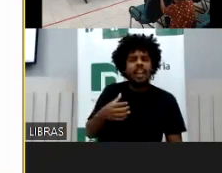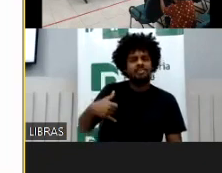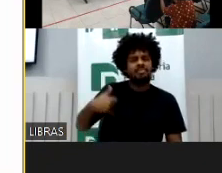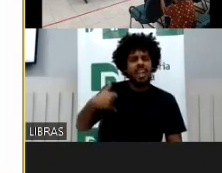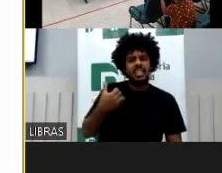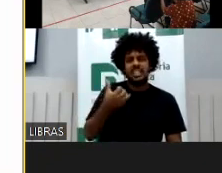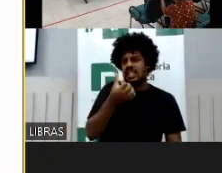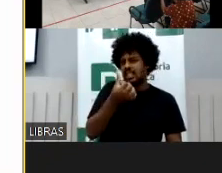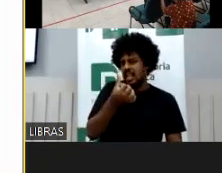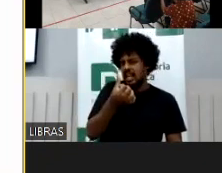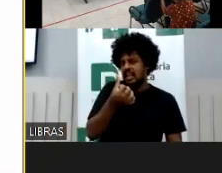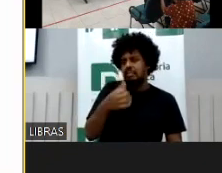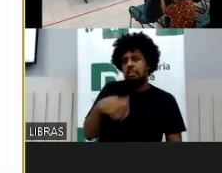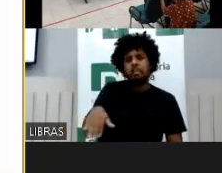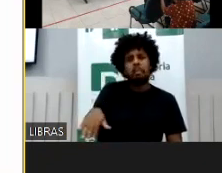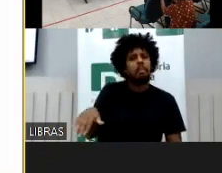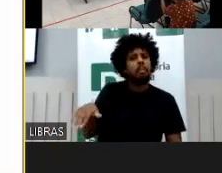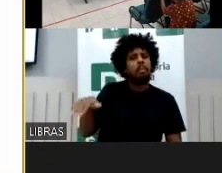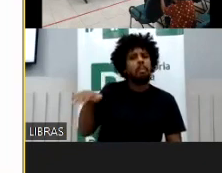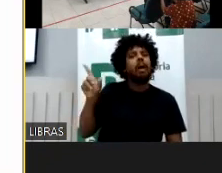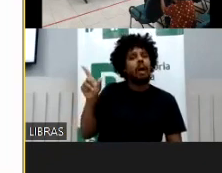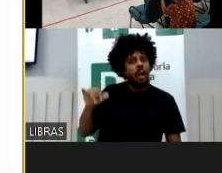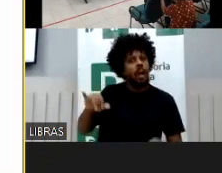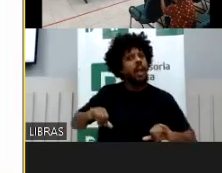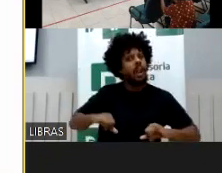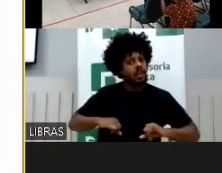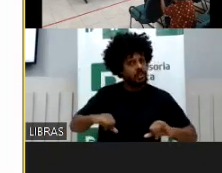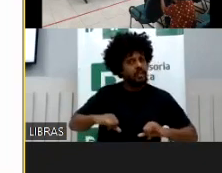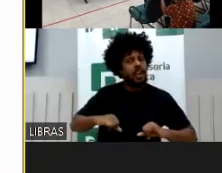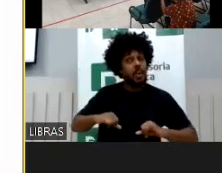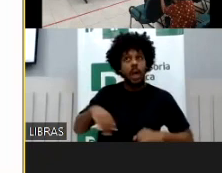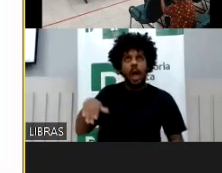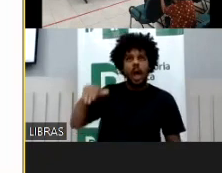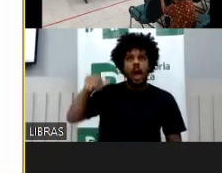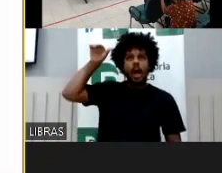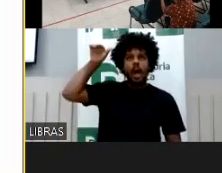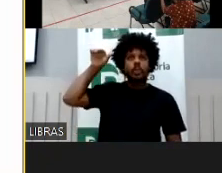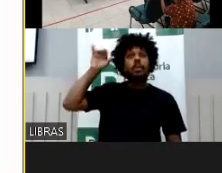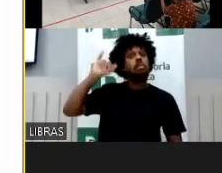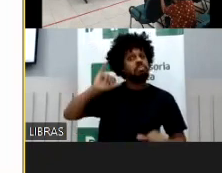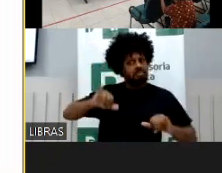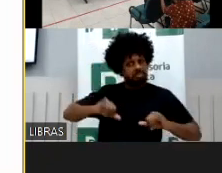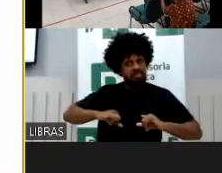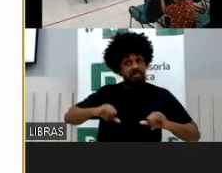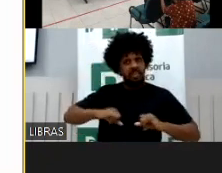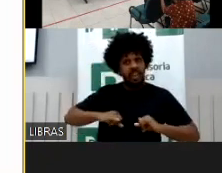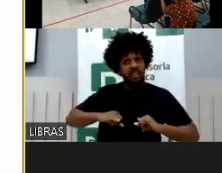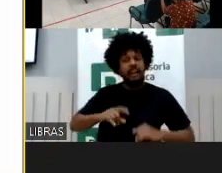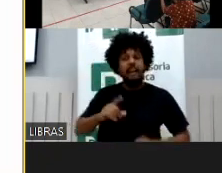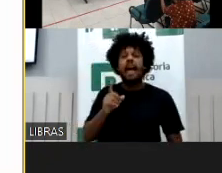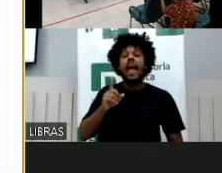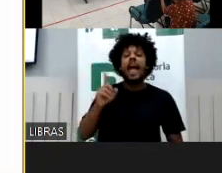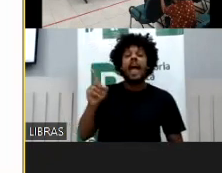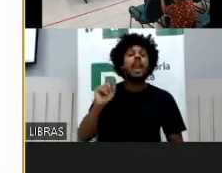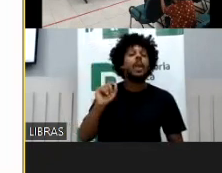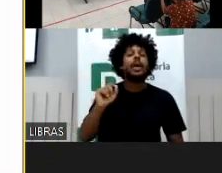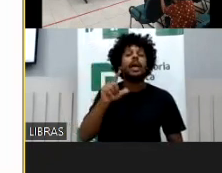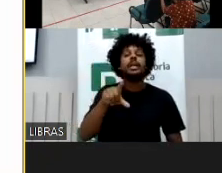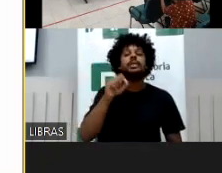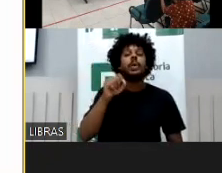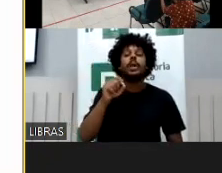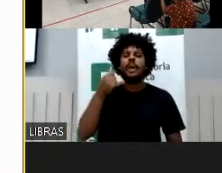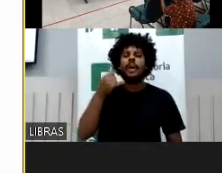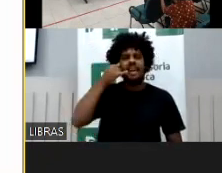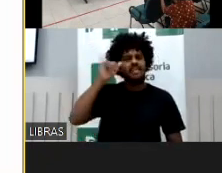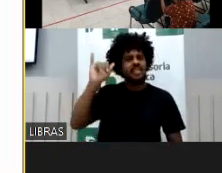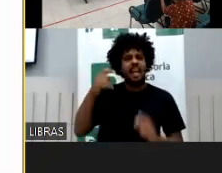idade e aí ela sofreu os efeitos na vida adulta e aí agora ela optou por não expor o Théo, que é o filho dela, ela